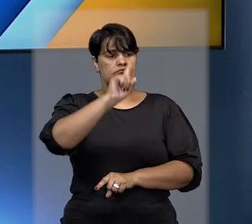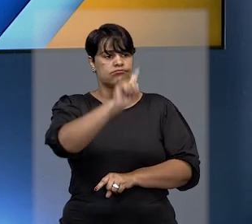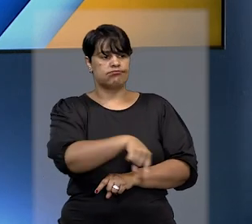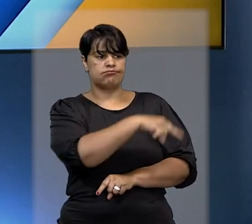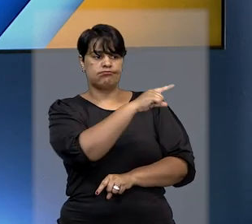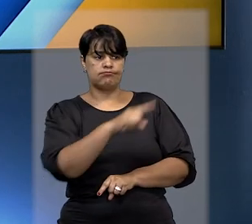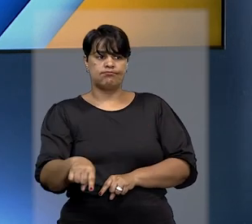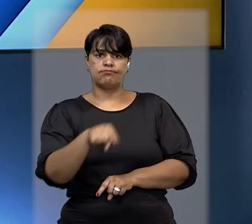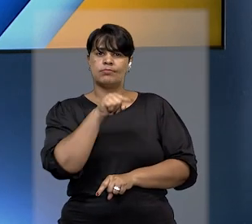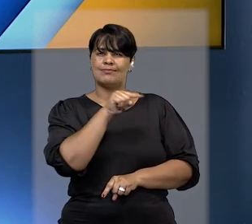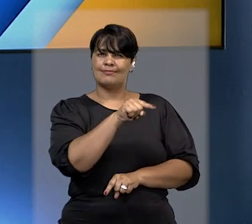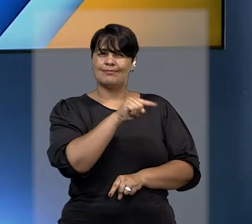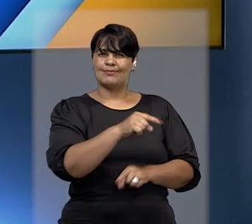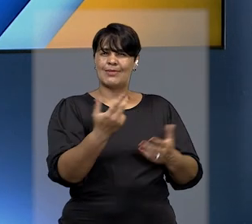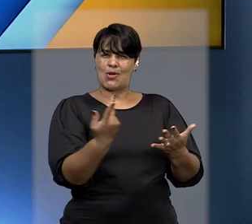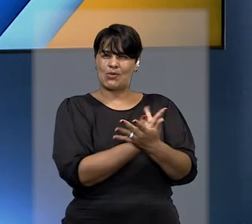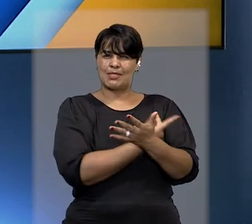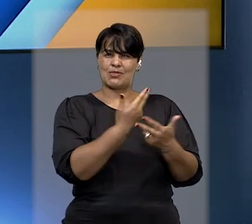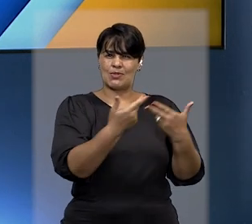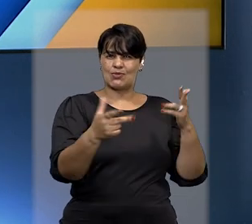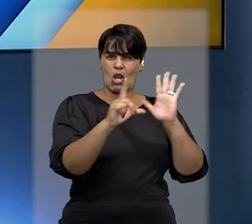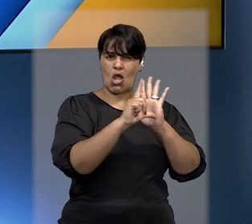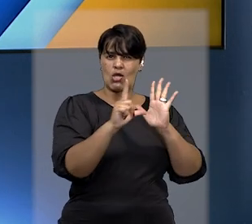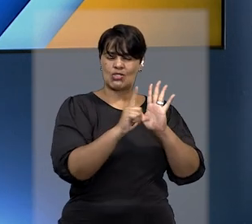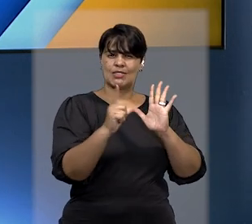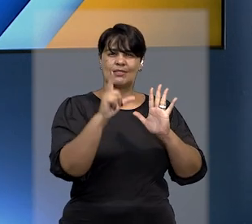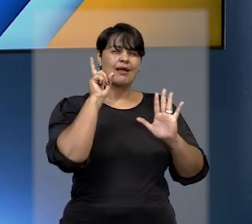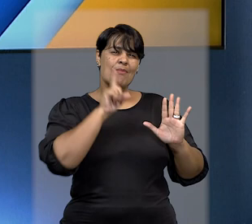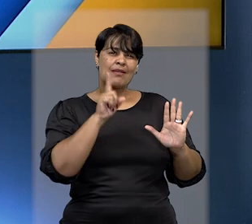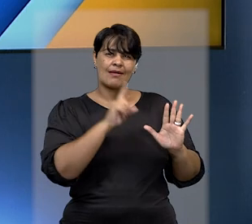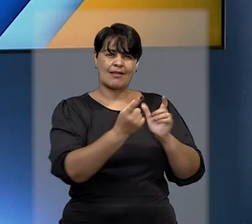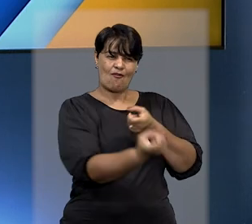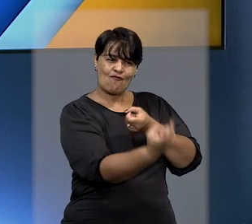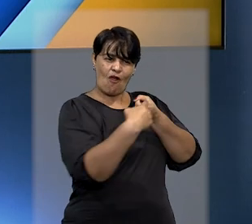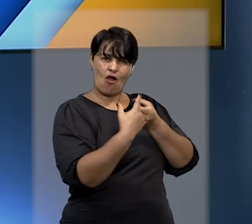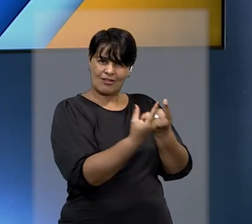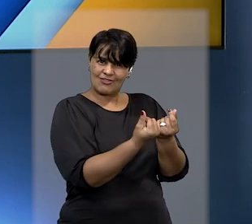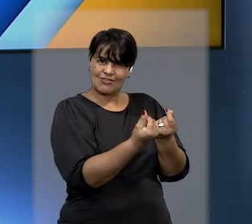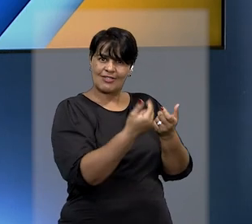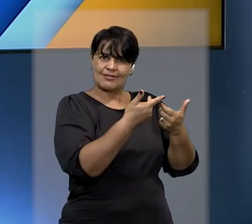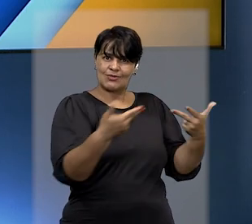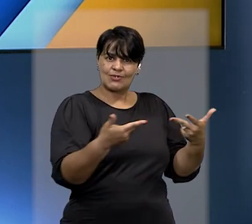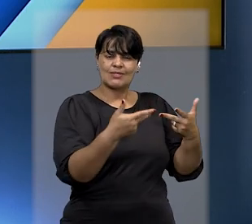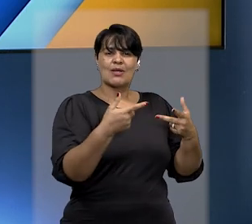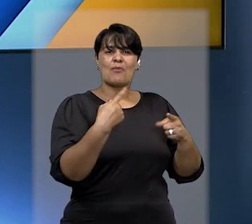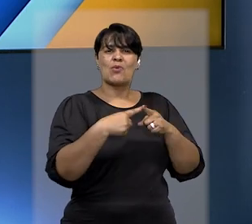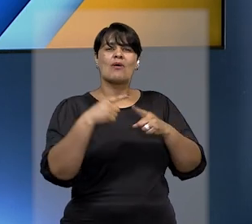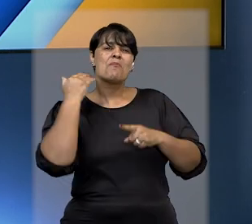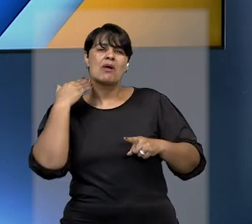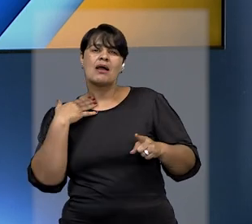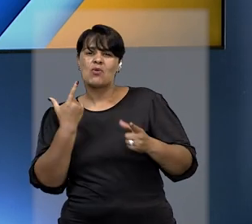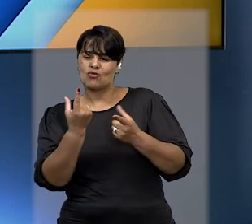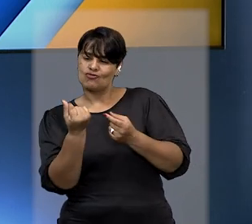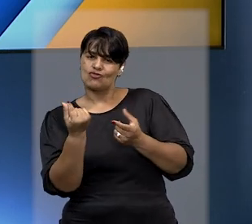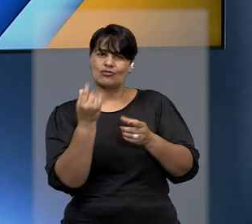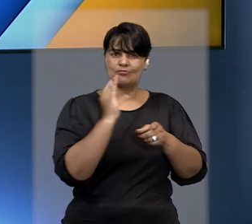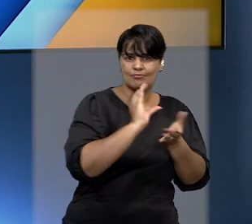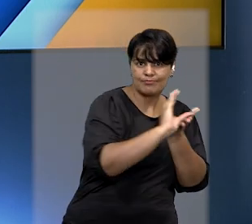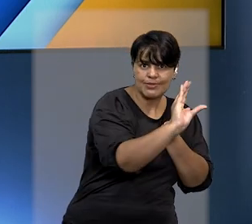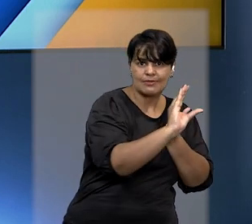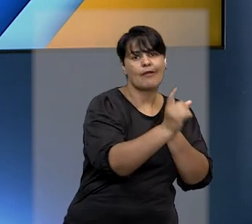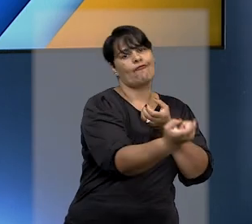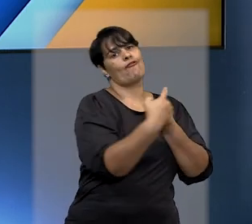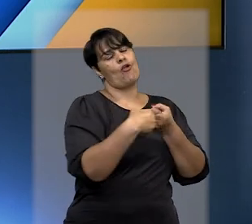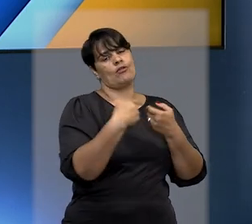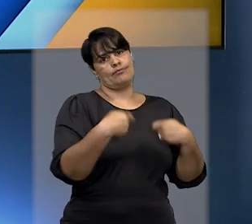devolução de valores para a rede varejista americanas, que haviam sido compensados por banco credor. Vamos conferir